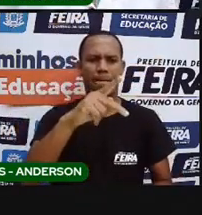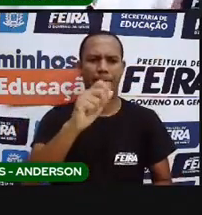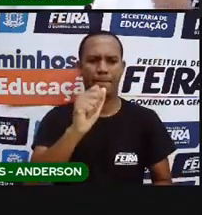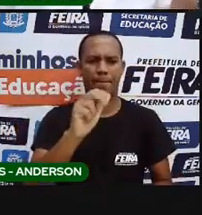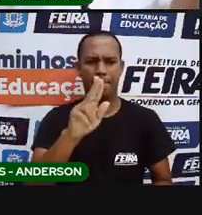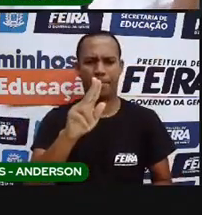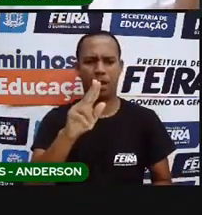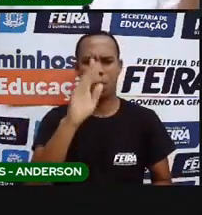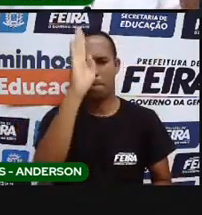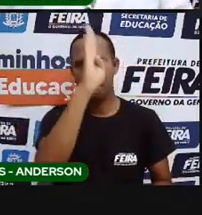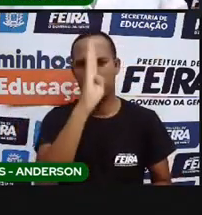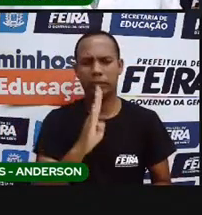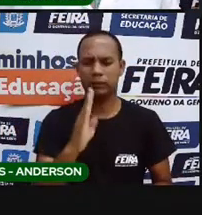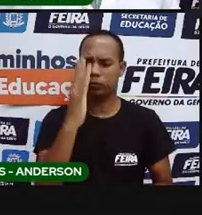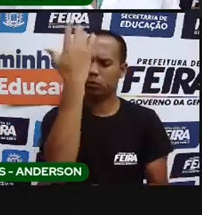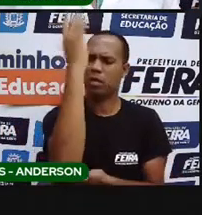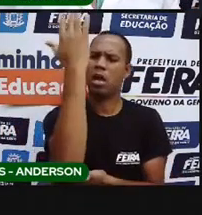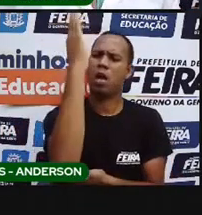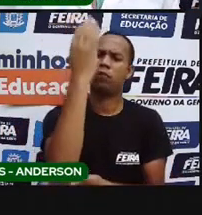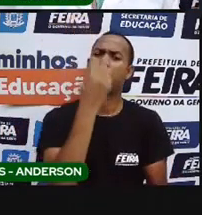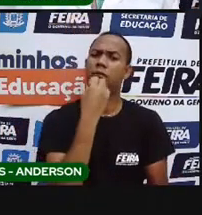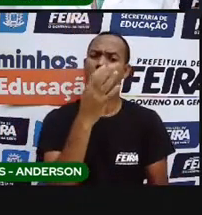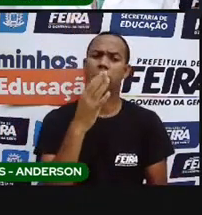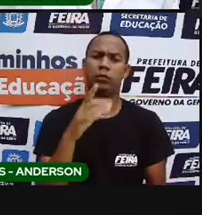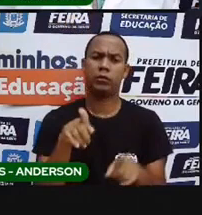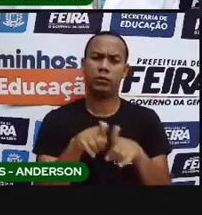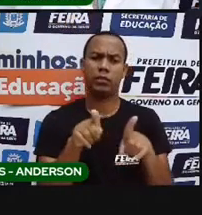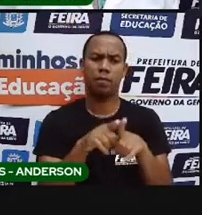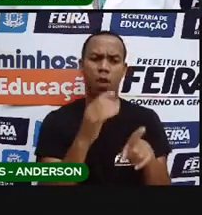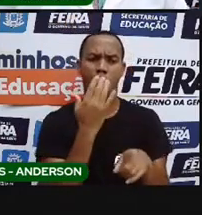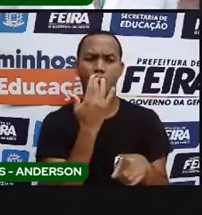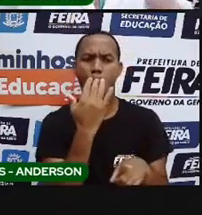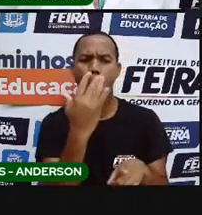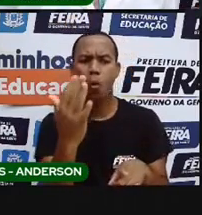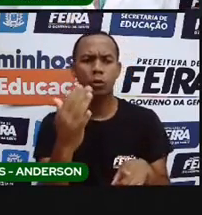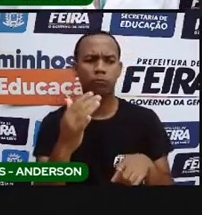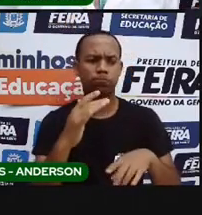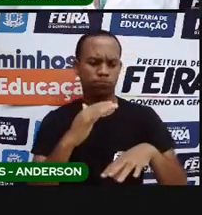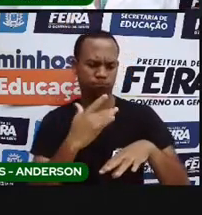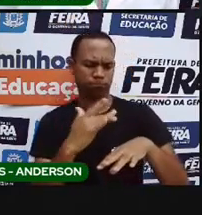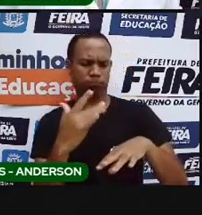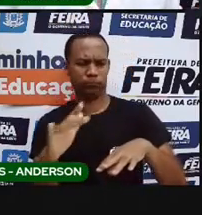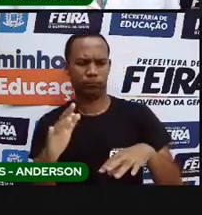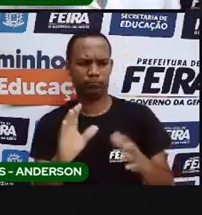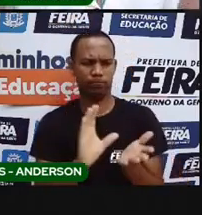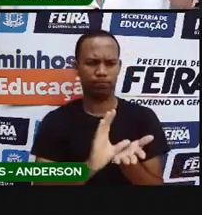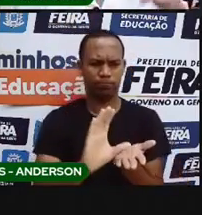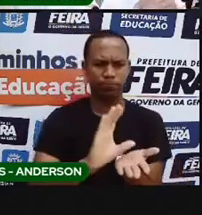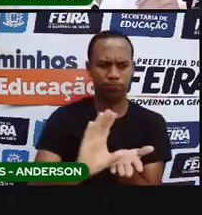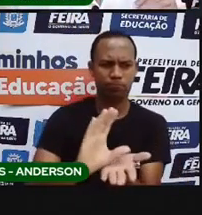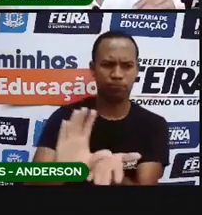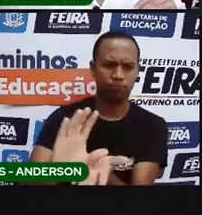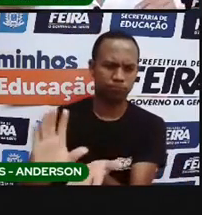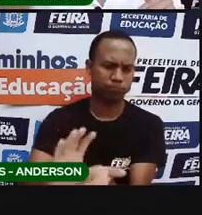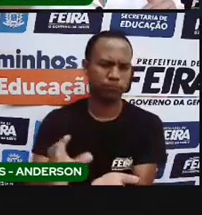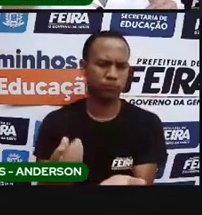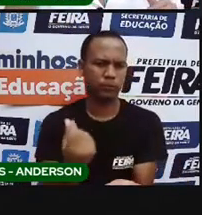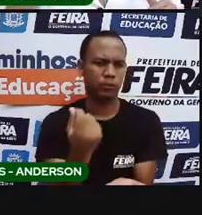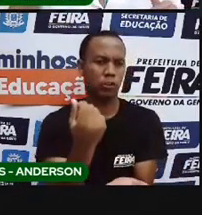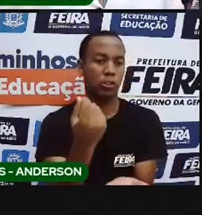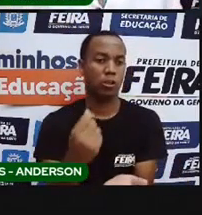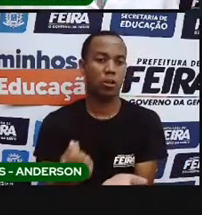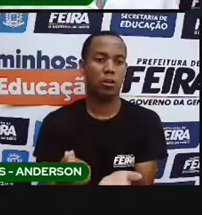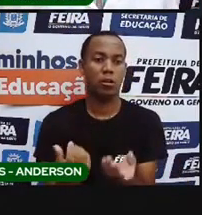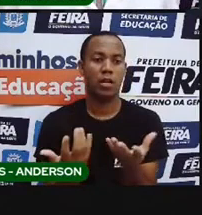e a explorar os minerais que aqui encontram. Então, eles pegam esses materiais e começam a levar para a Europa para